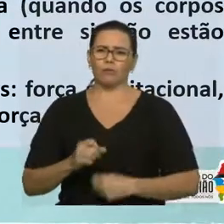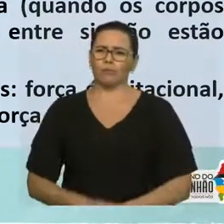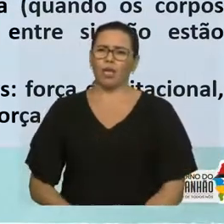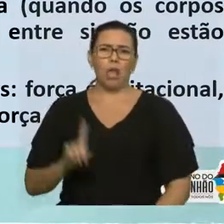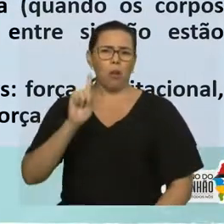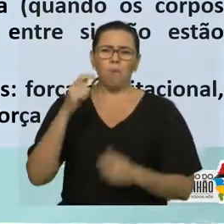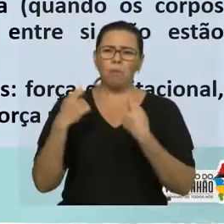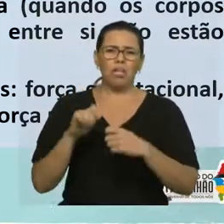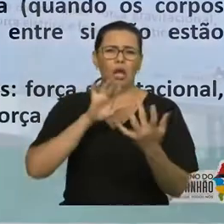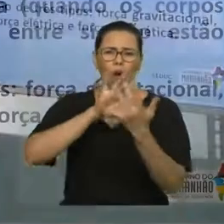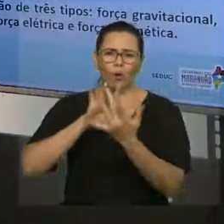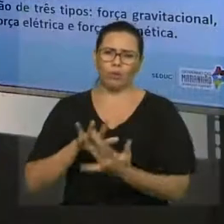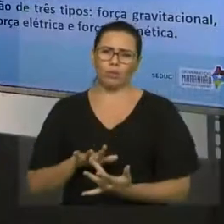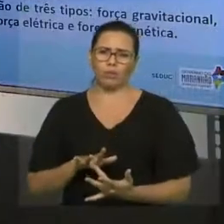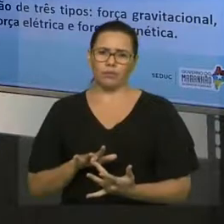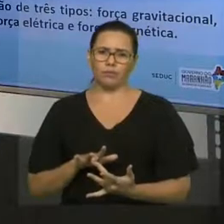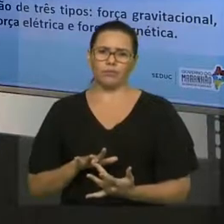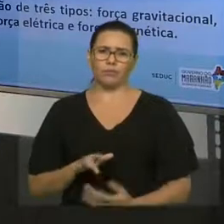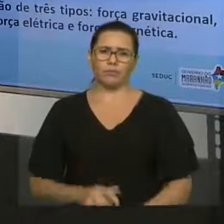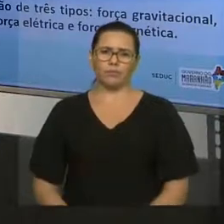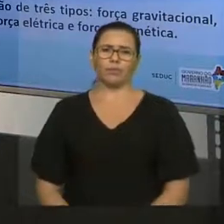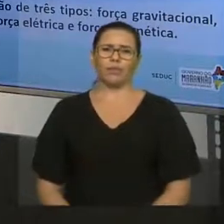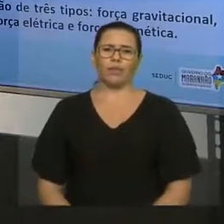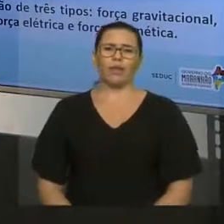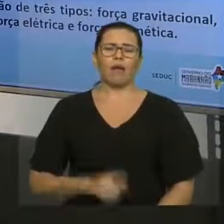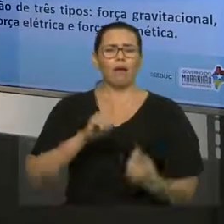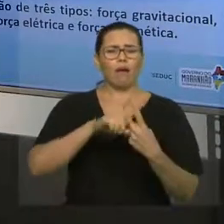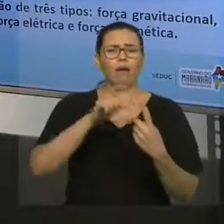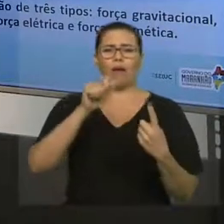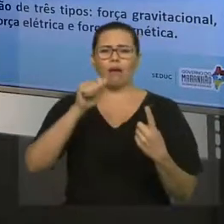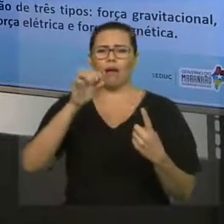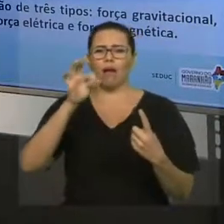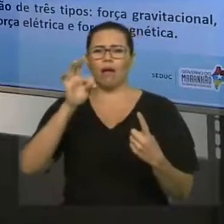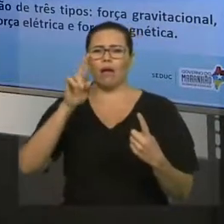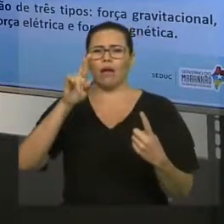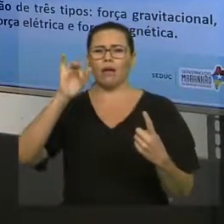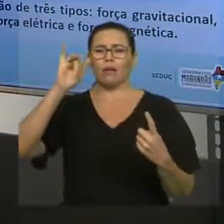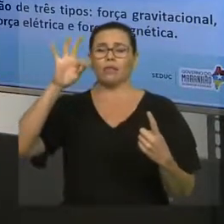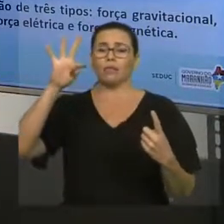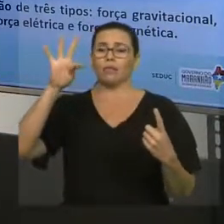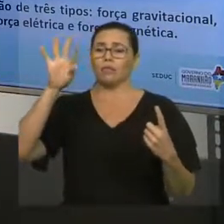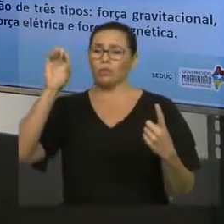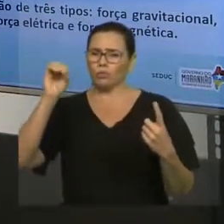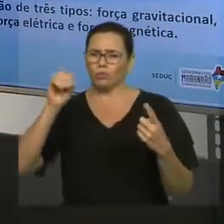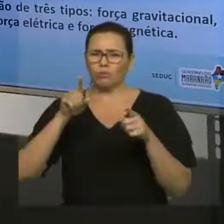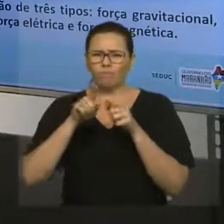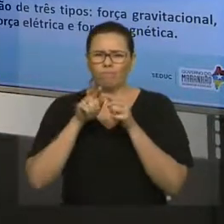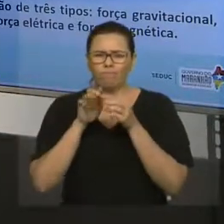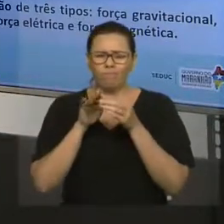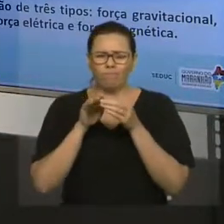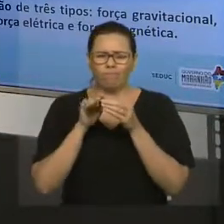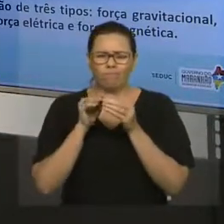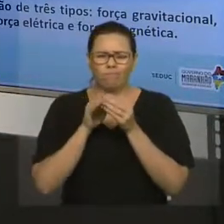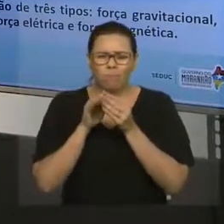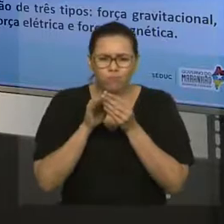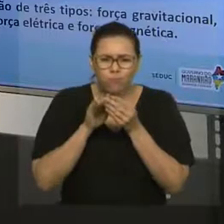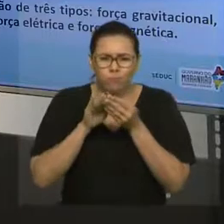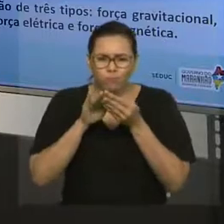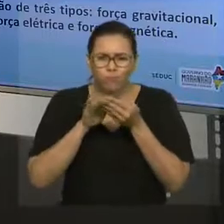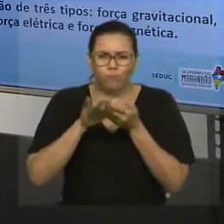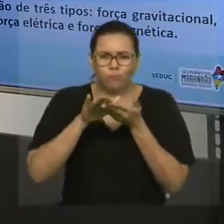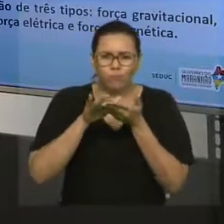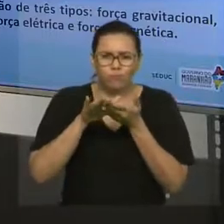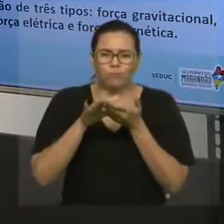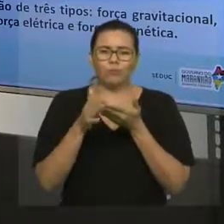essas aqui e o que sobra é aqui. Então, por exemplo, aqui eu tenho atrito, força normal, força de tração, força